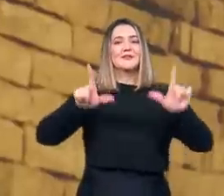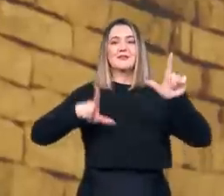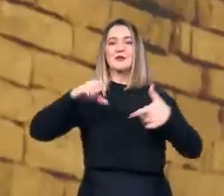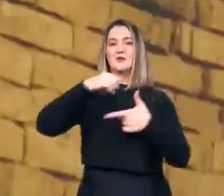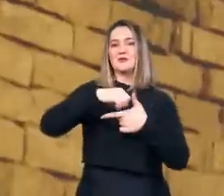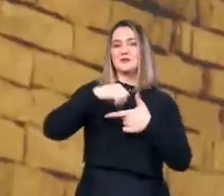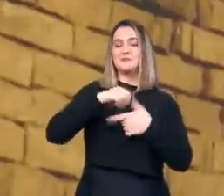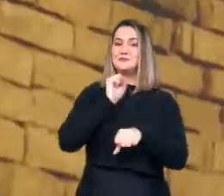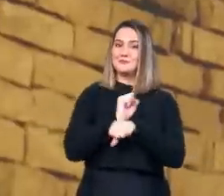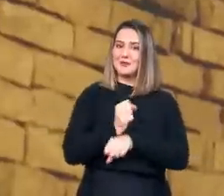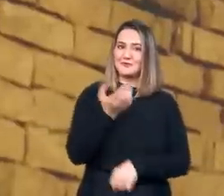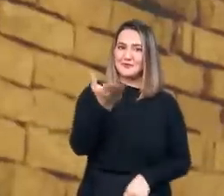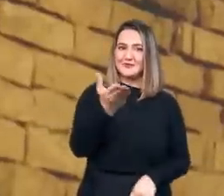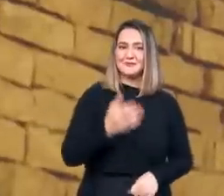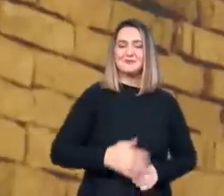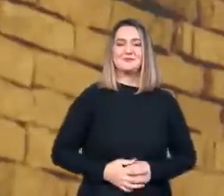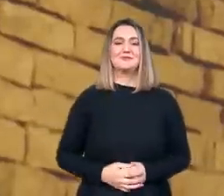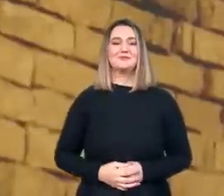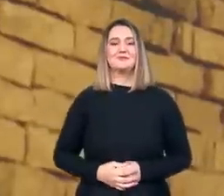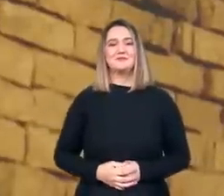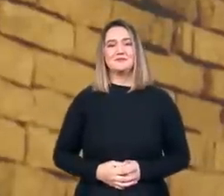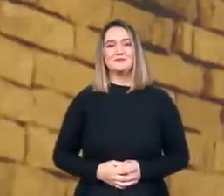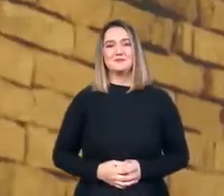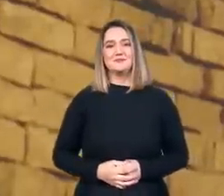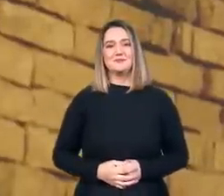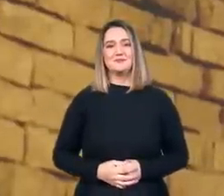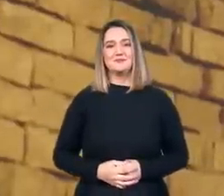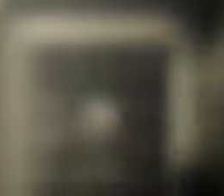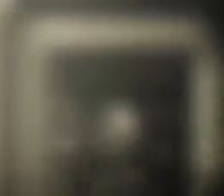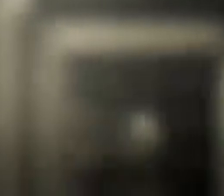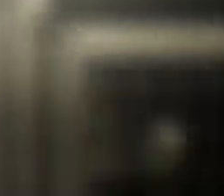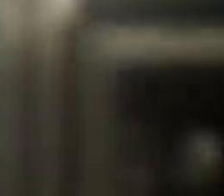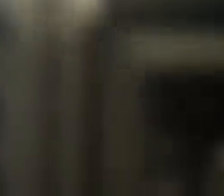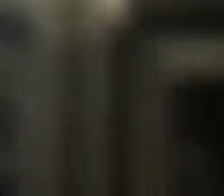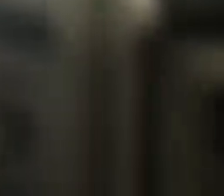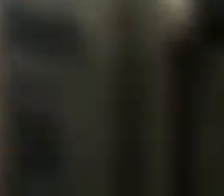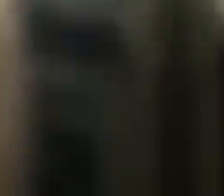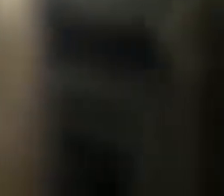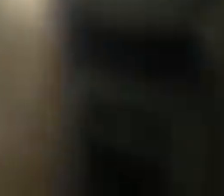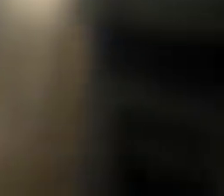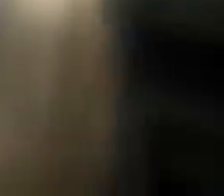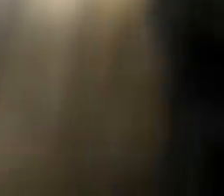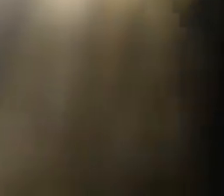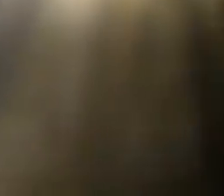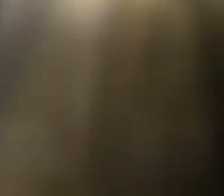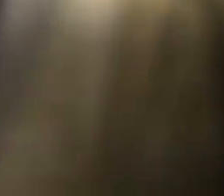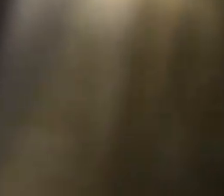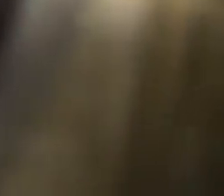aqui no TV Novo Tempo. Eu aguardo você. Até lá. Tchau. Tchau.